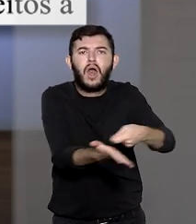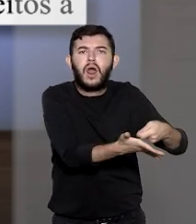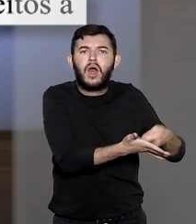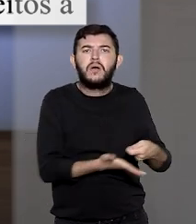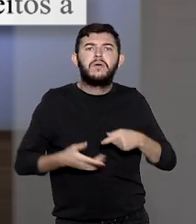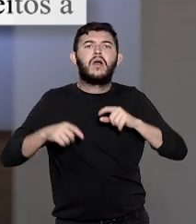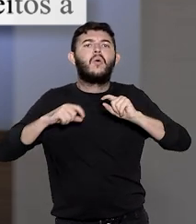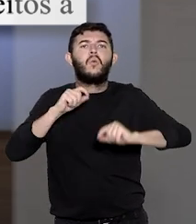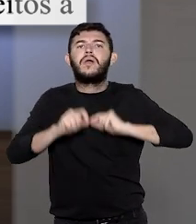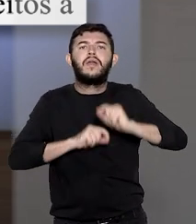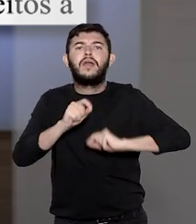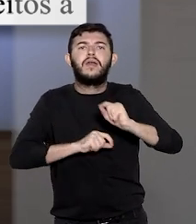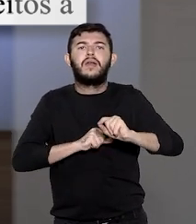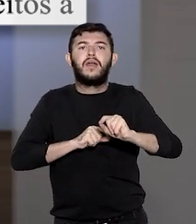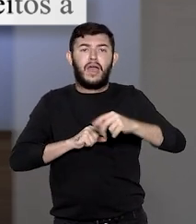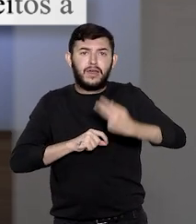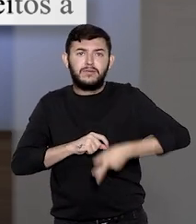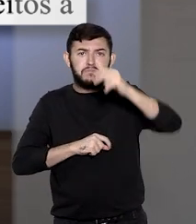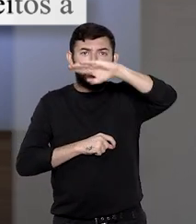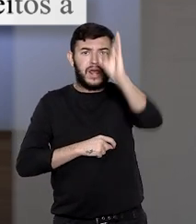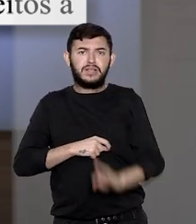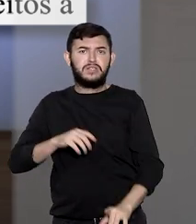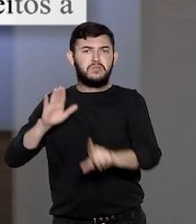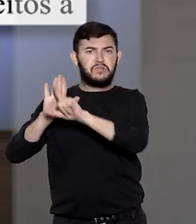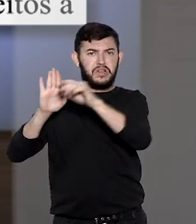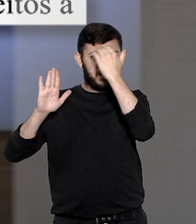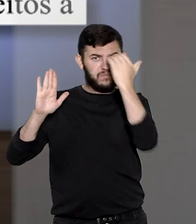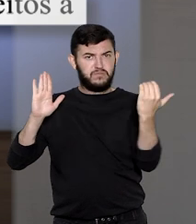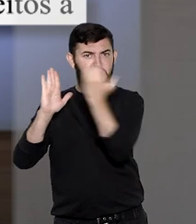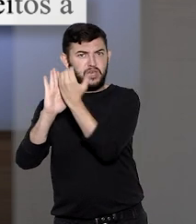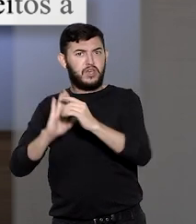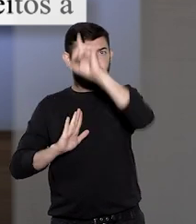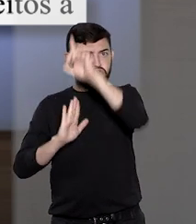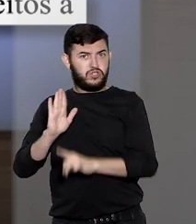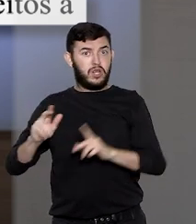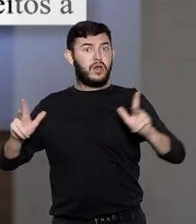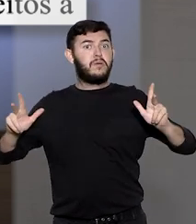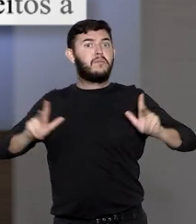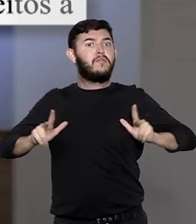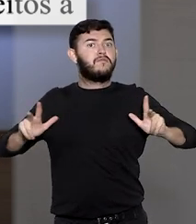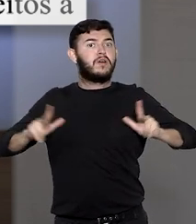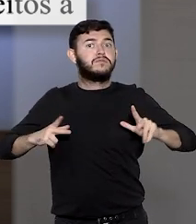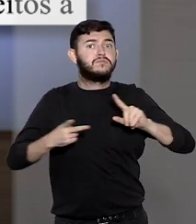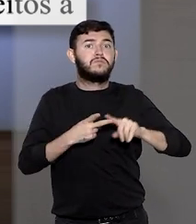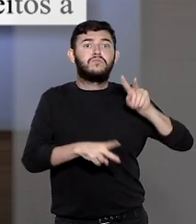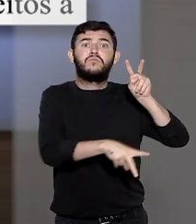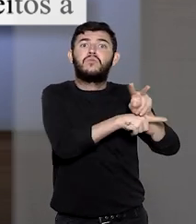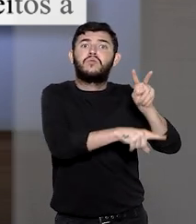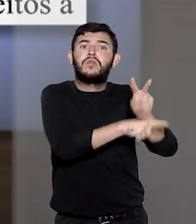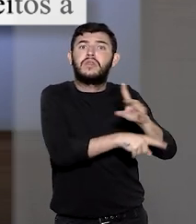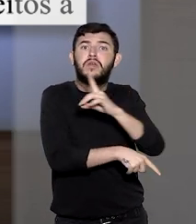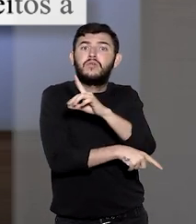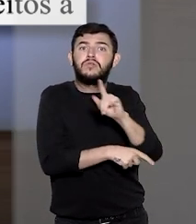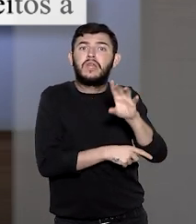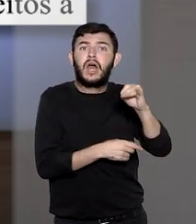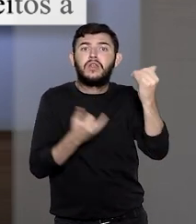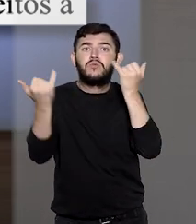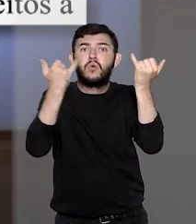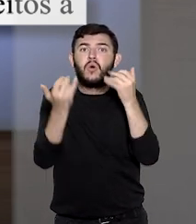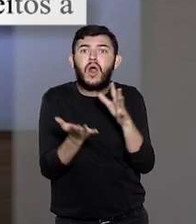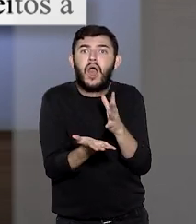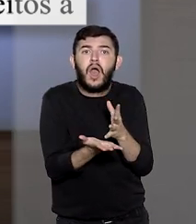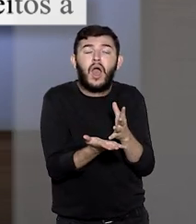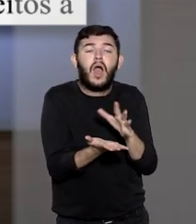obrigatoriamente respeitados a legislação brasileira e os direitos à privacidade, à proteção dos dados